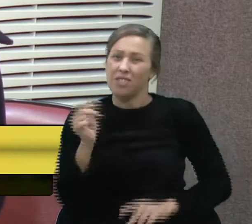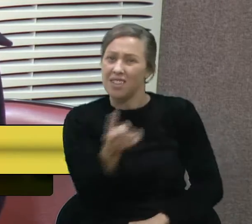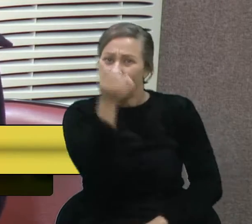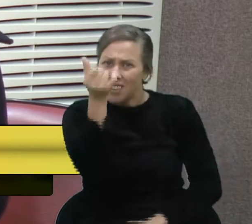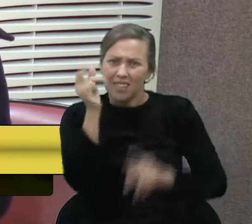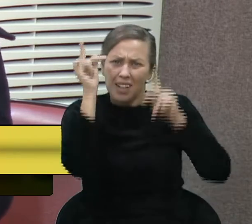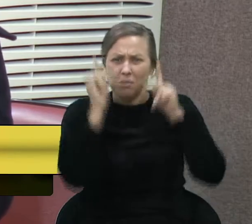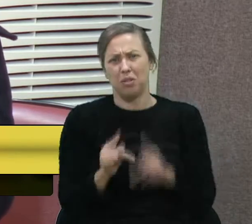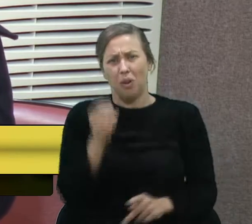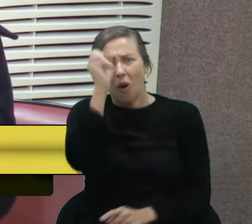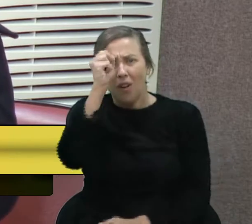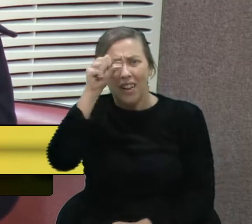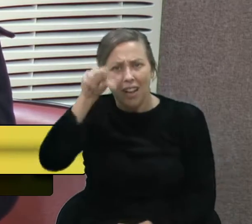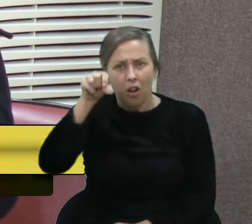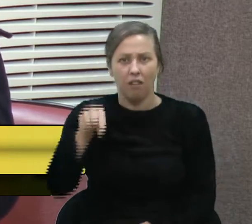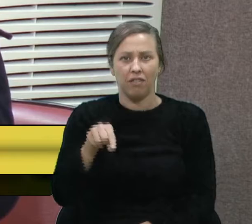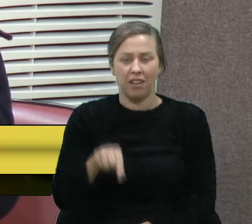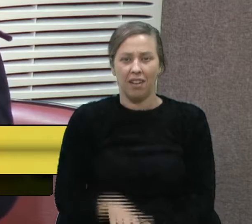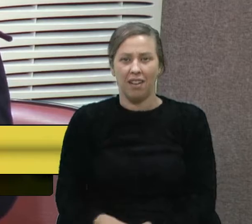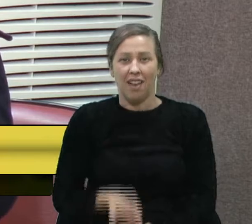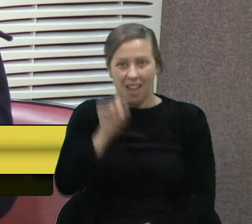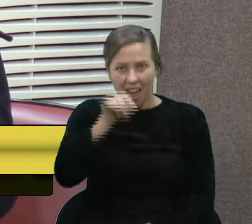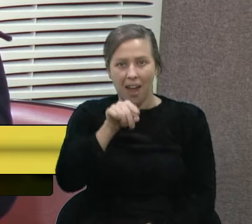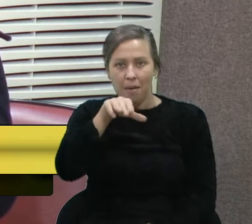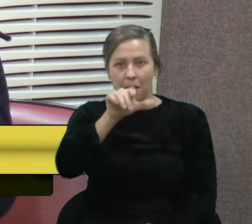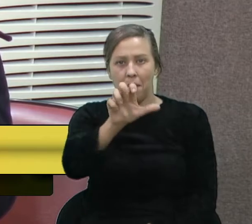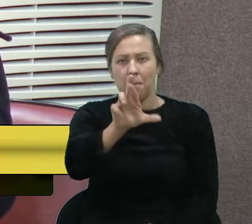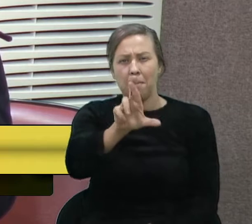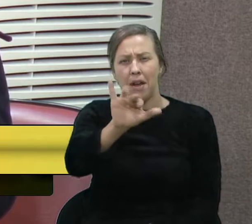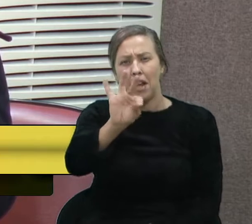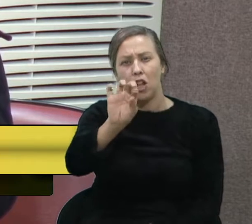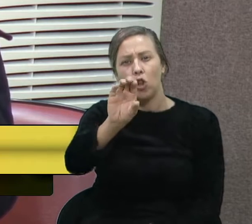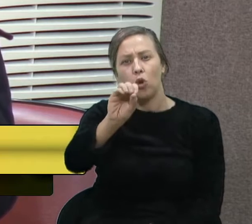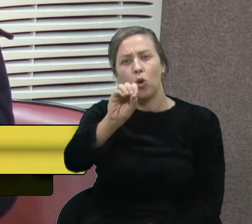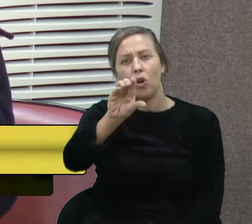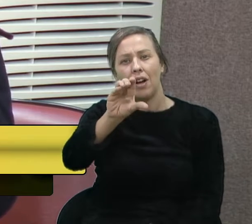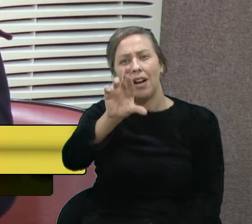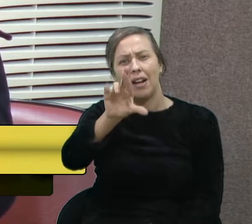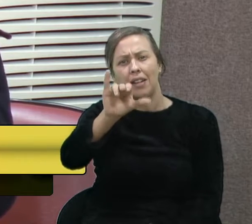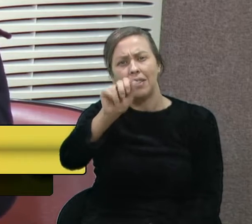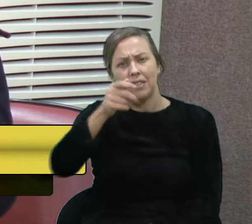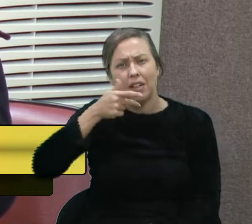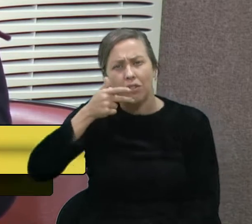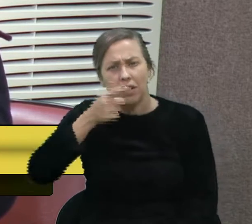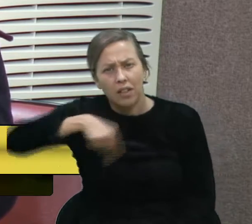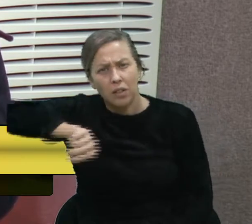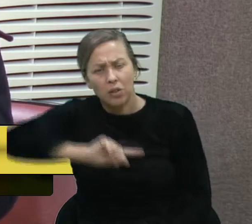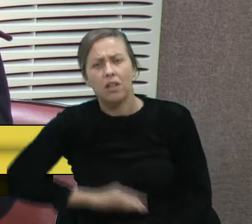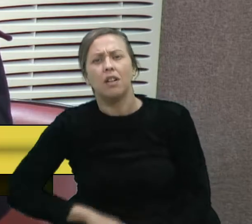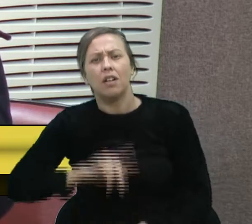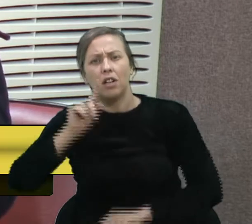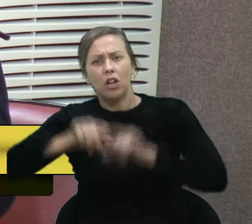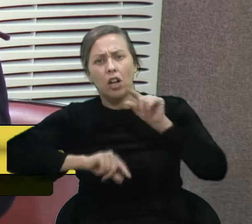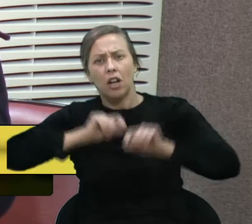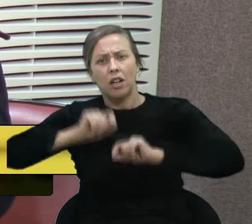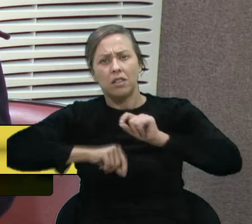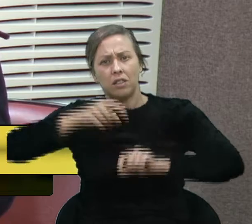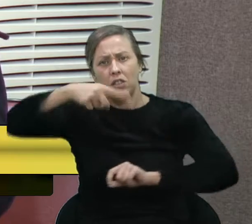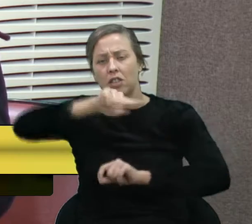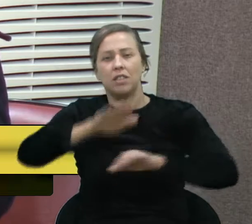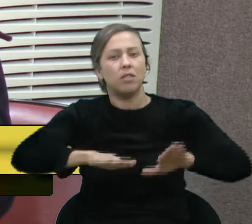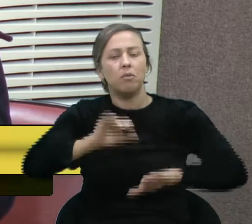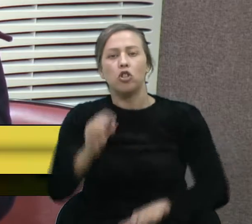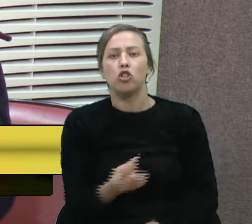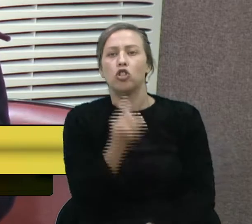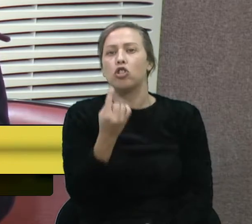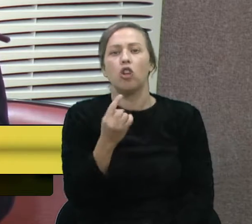pessoas. É dessa meritocracia que a gente está falando. Meritocracia de que as pessoas, infelizmente, não dependem